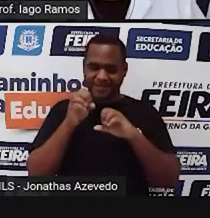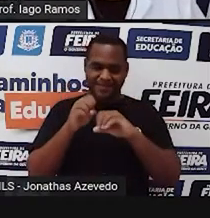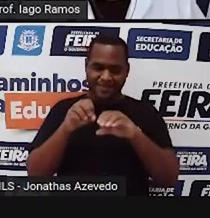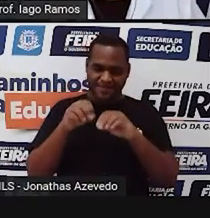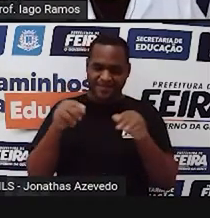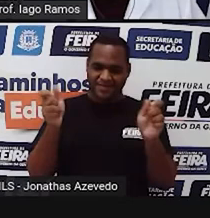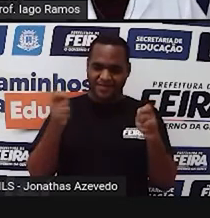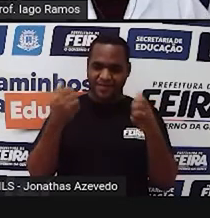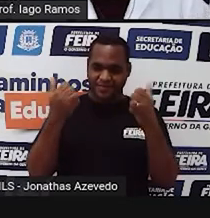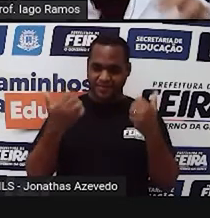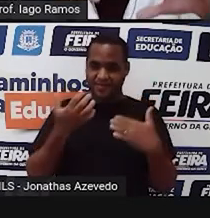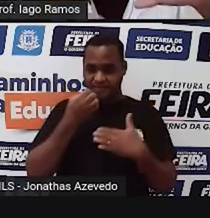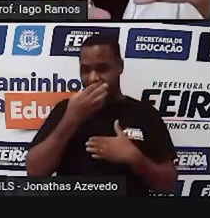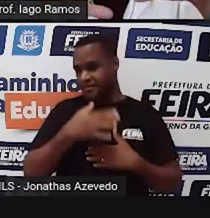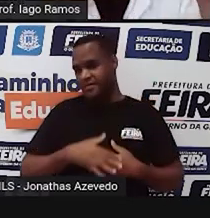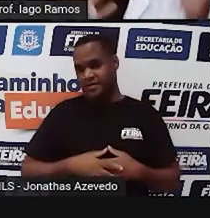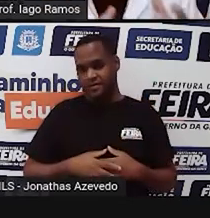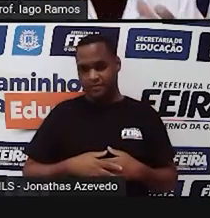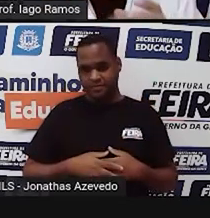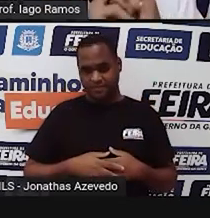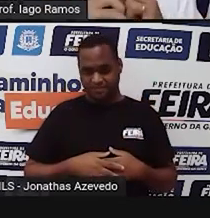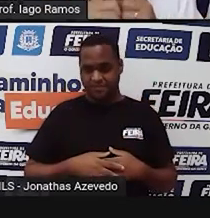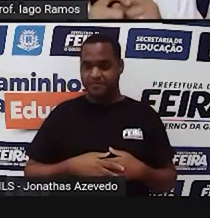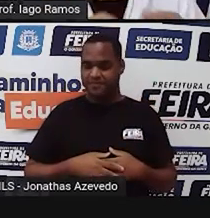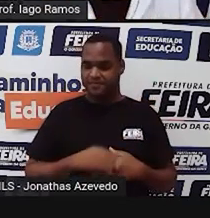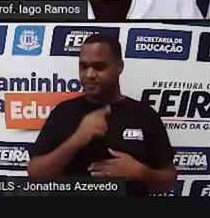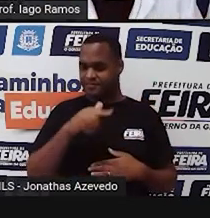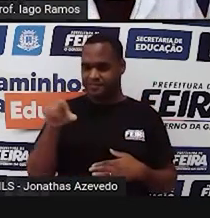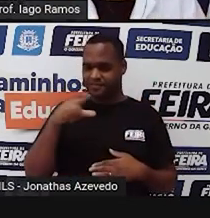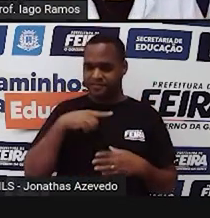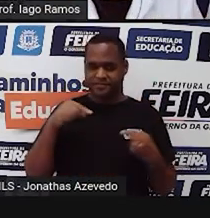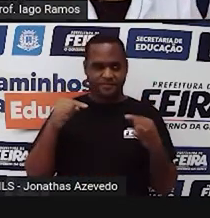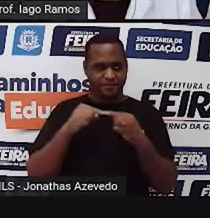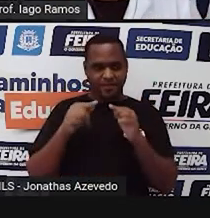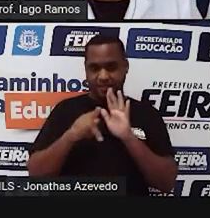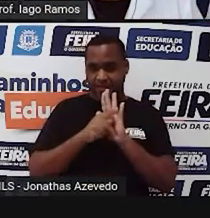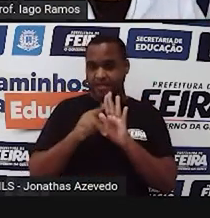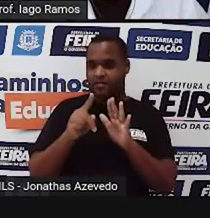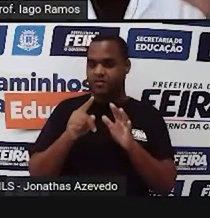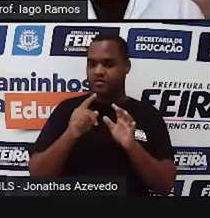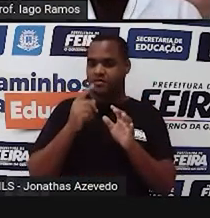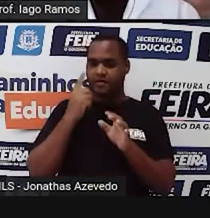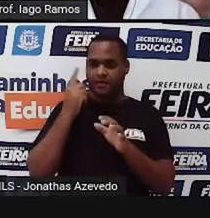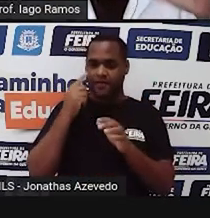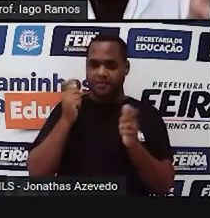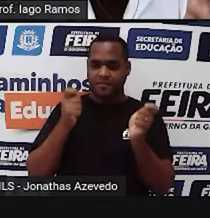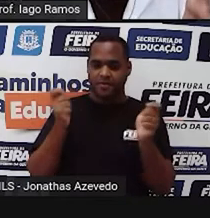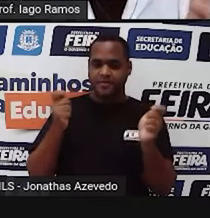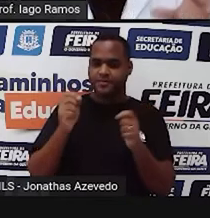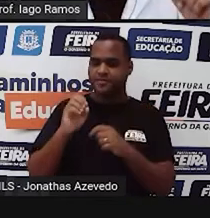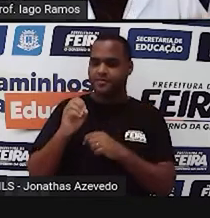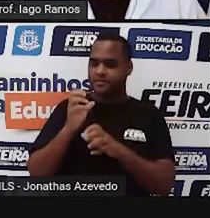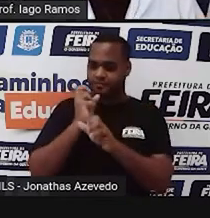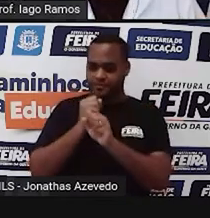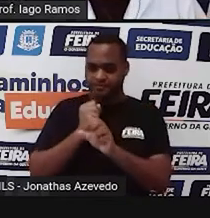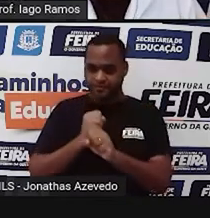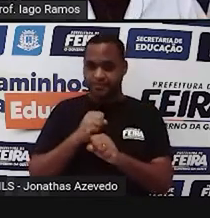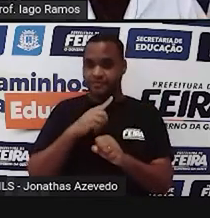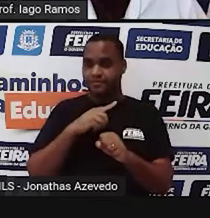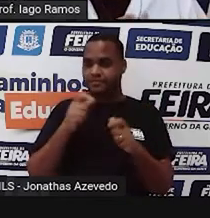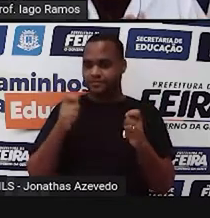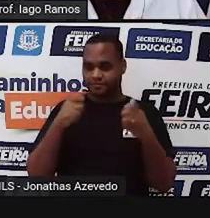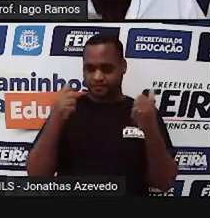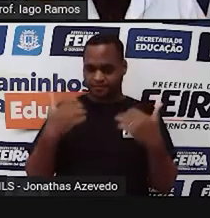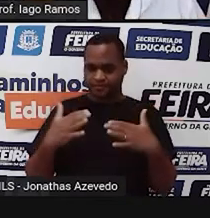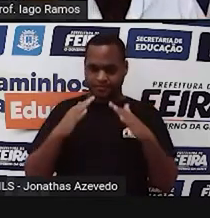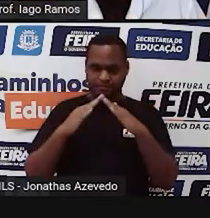em uma parte da aula que a gente vai precisar fazer cálculos, tá bom? A energia elétrica que chega